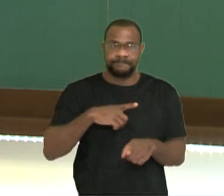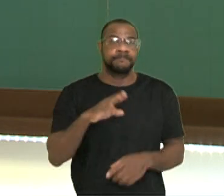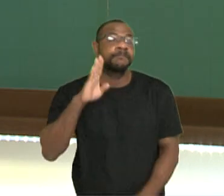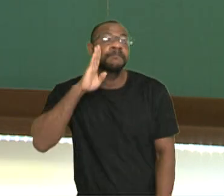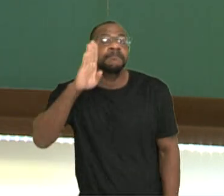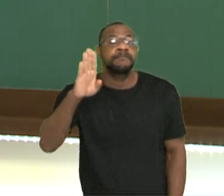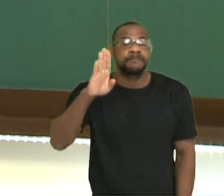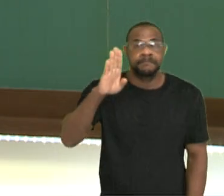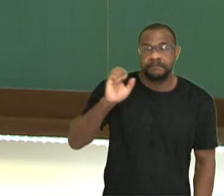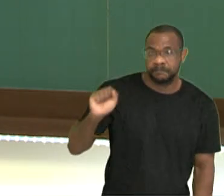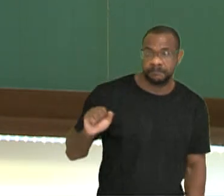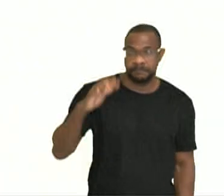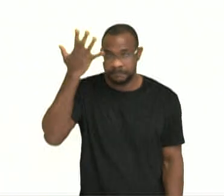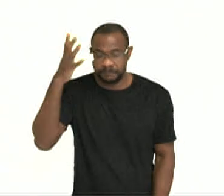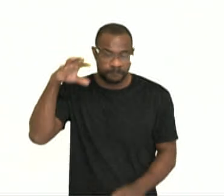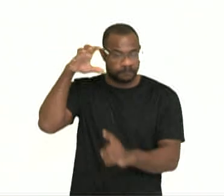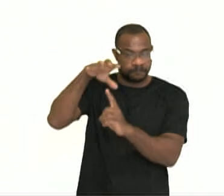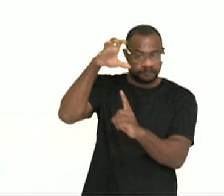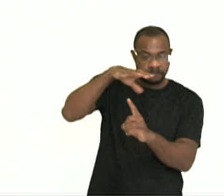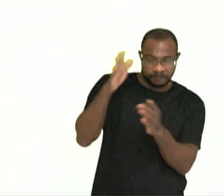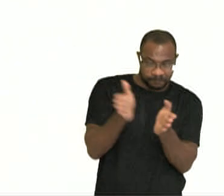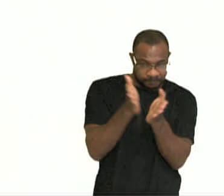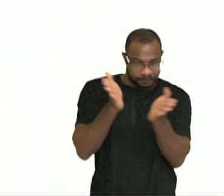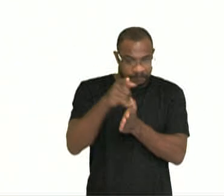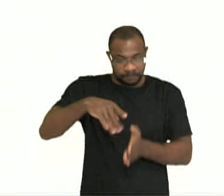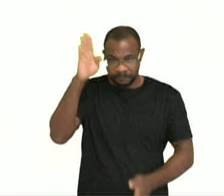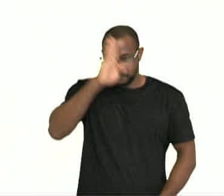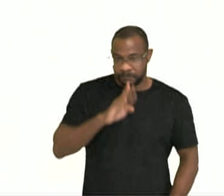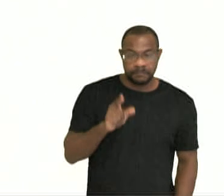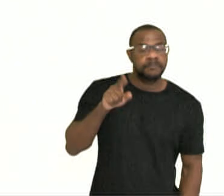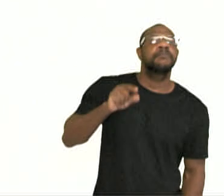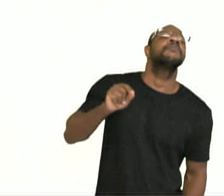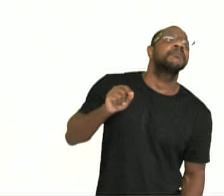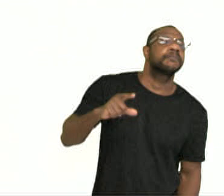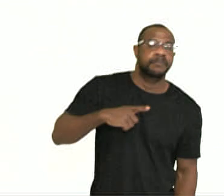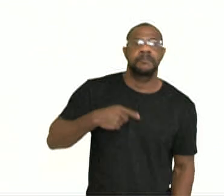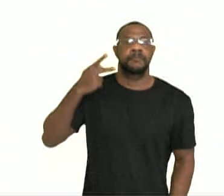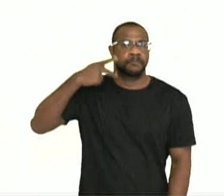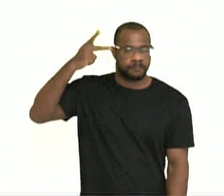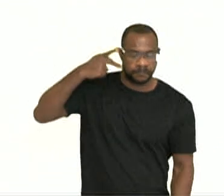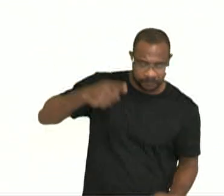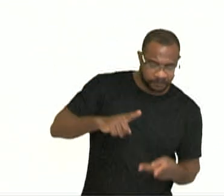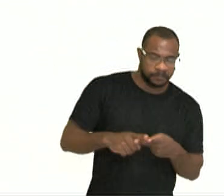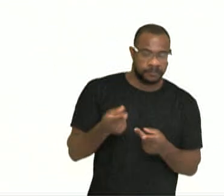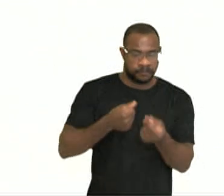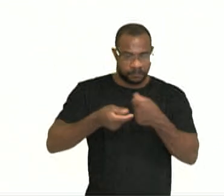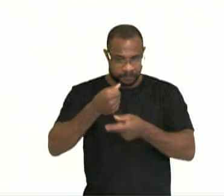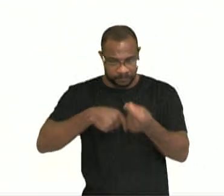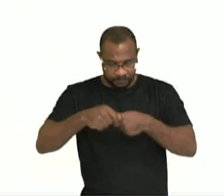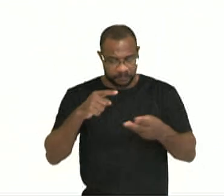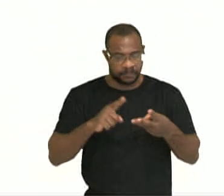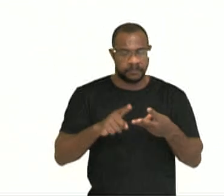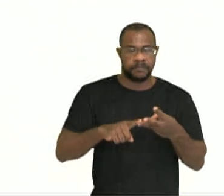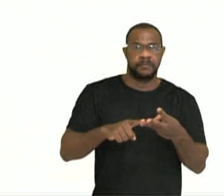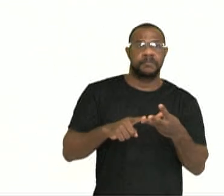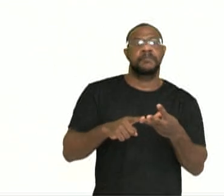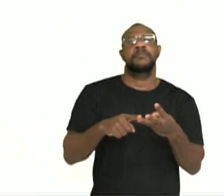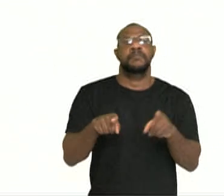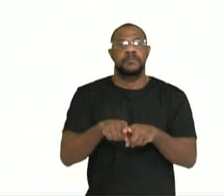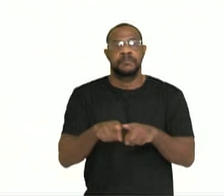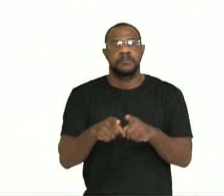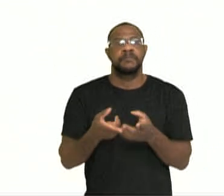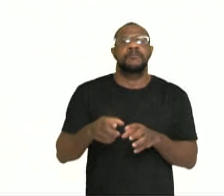principais fatores que influenciam na pobreza no Brasil são fatores políticos, econômicos, socioculturais,